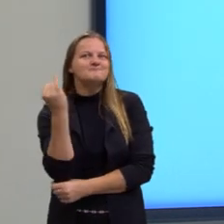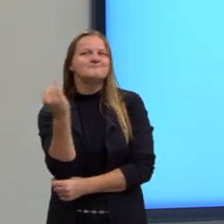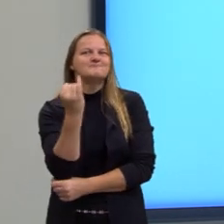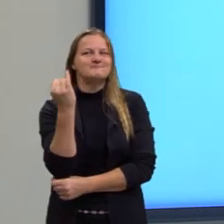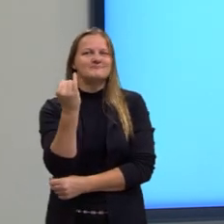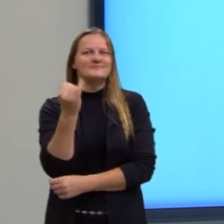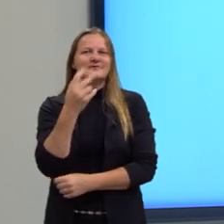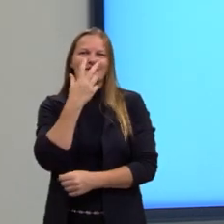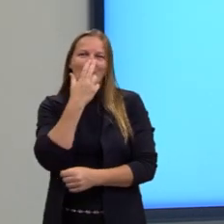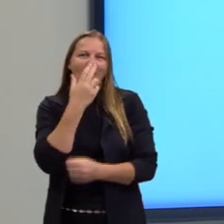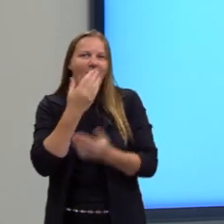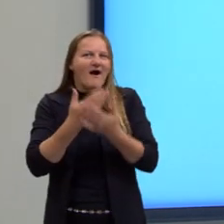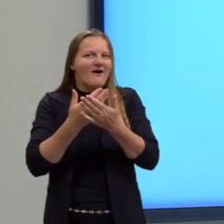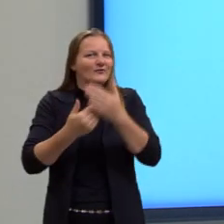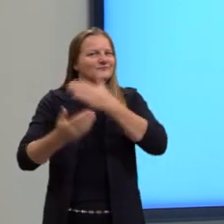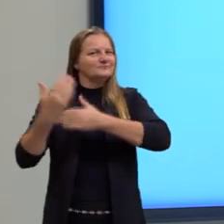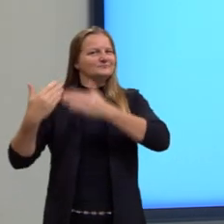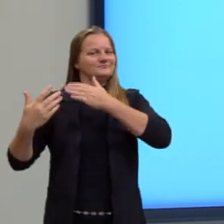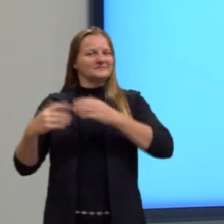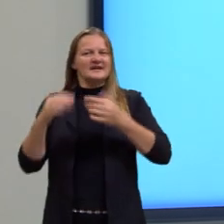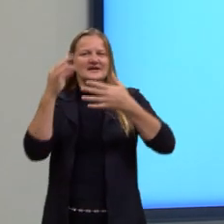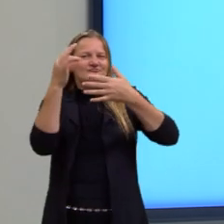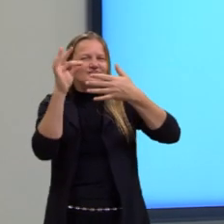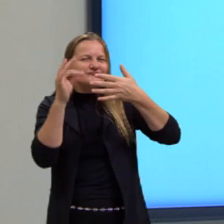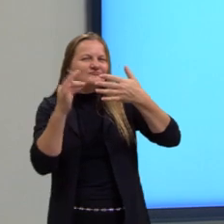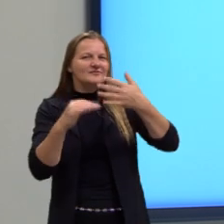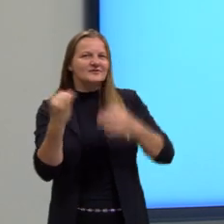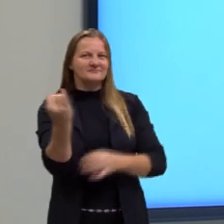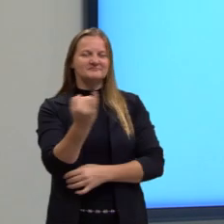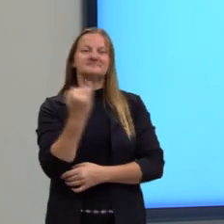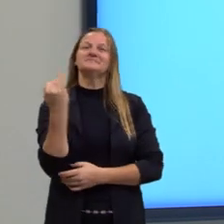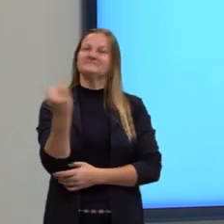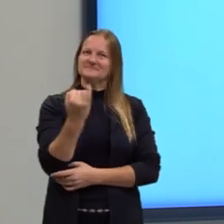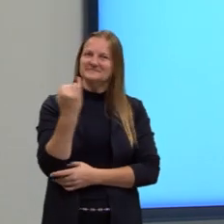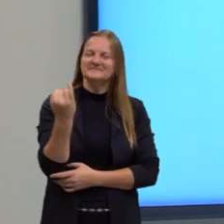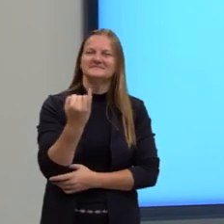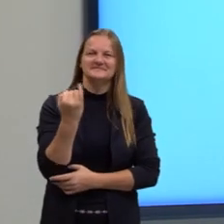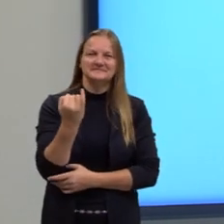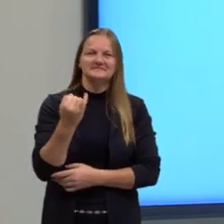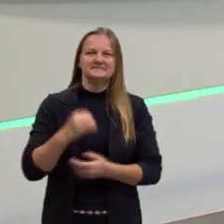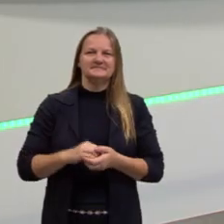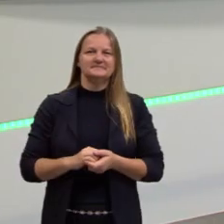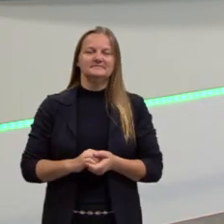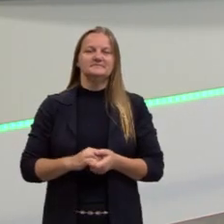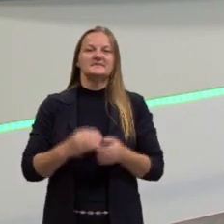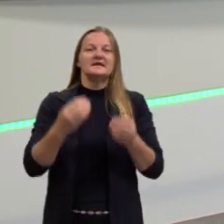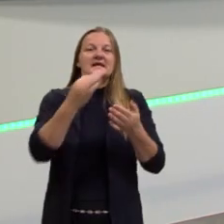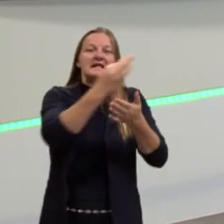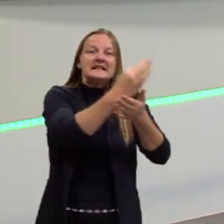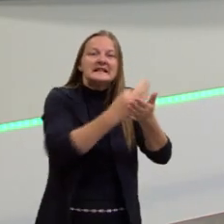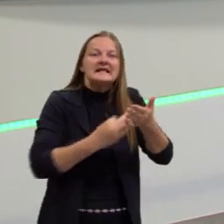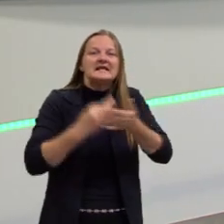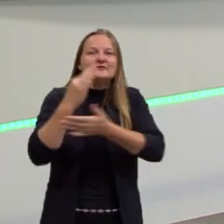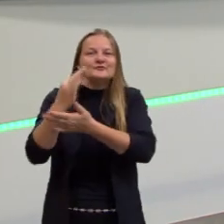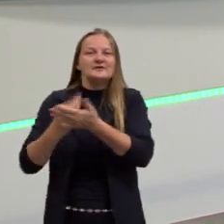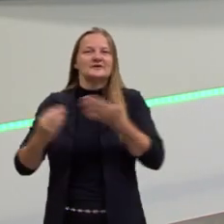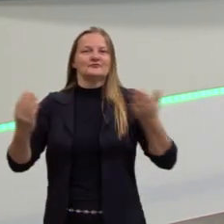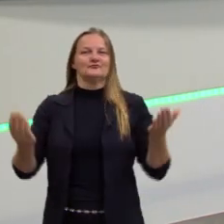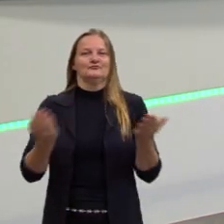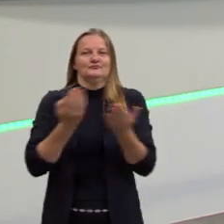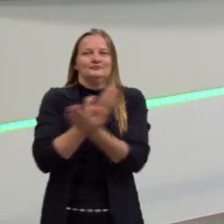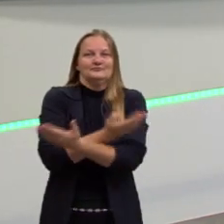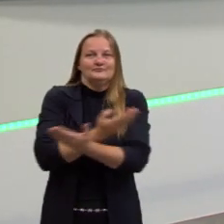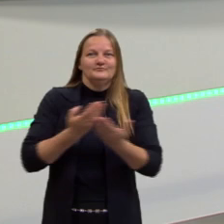assim como as aulas anteriores, cada detalhezinho importante. A intertextualidade na redação